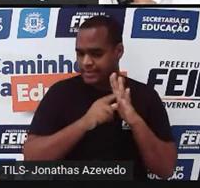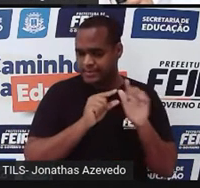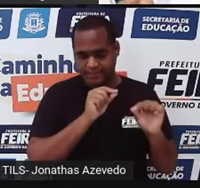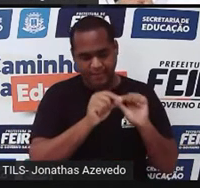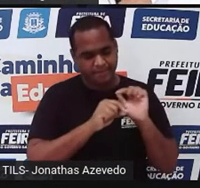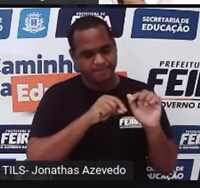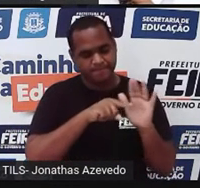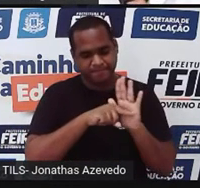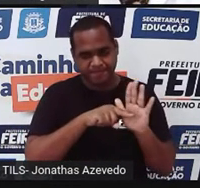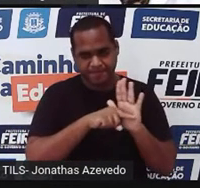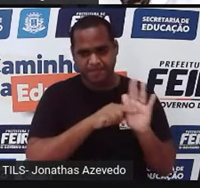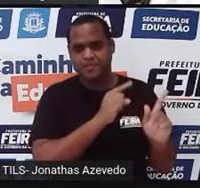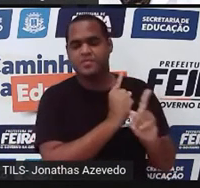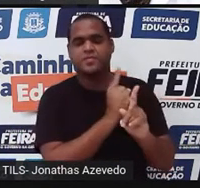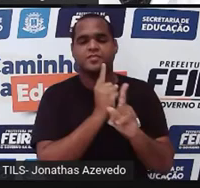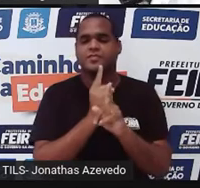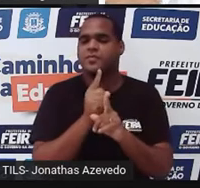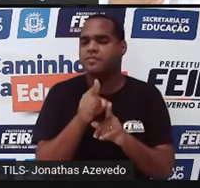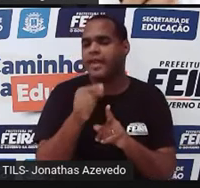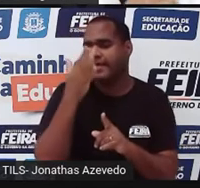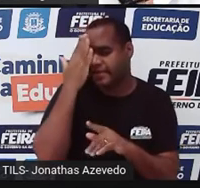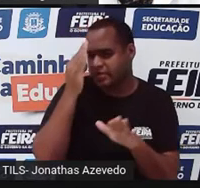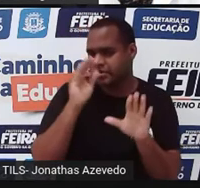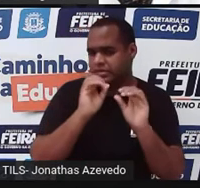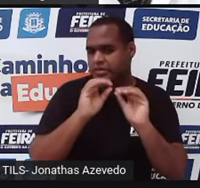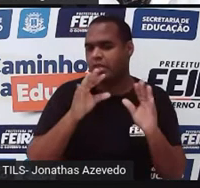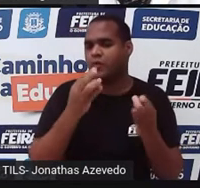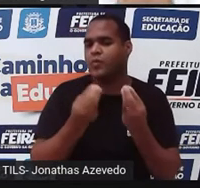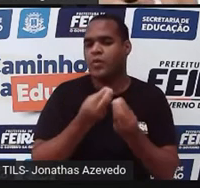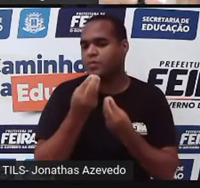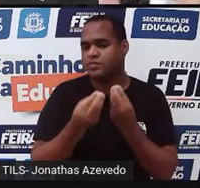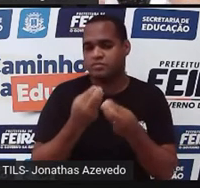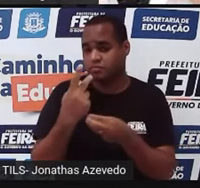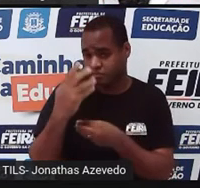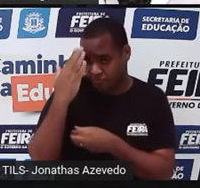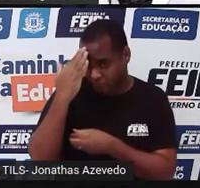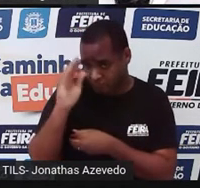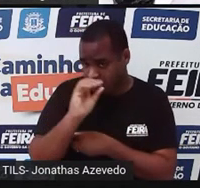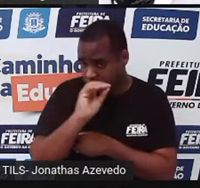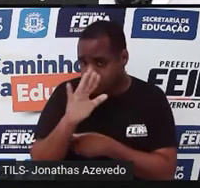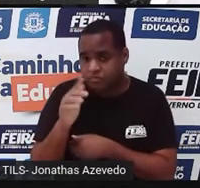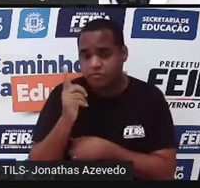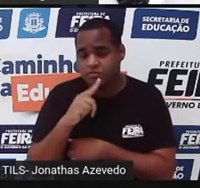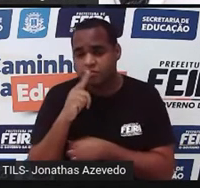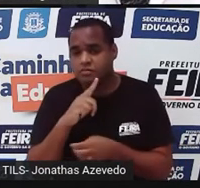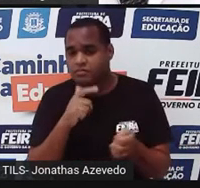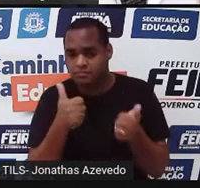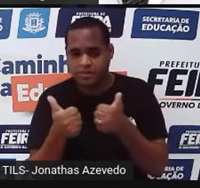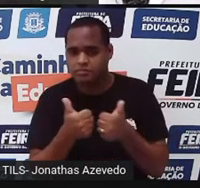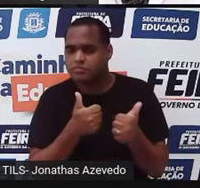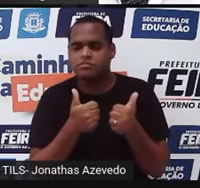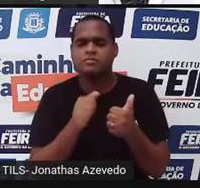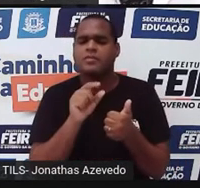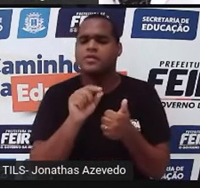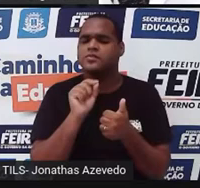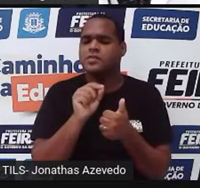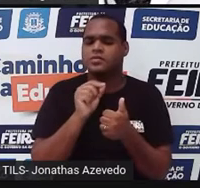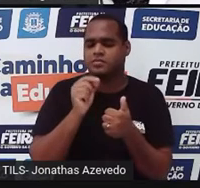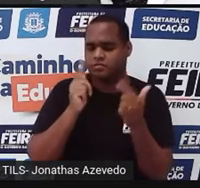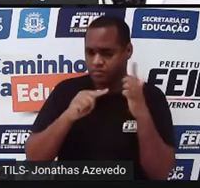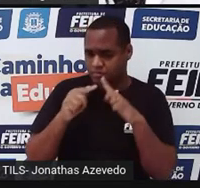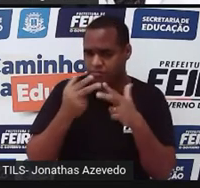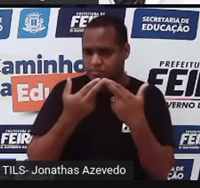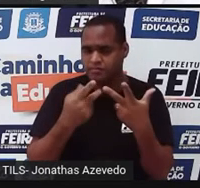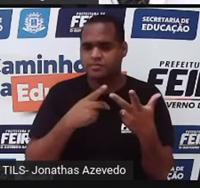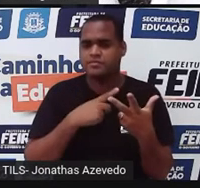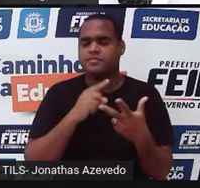saber o quanto é que você entendeu até esse momento da aula. Alguma coisa eu sei que você entendeu. Mas o quanto você entendeu,